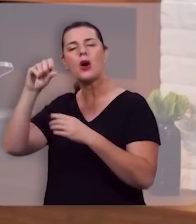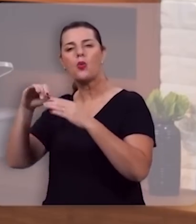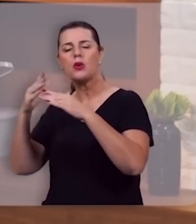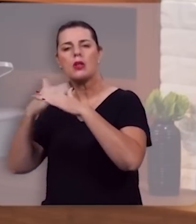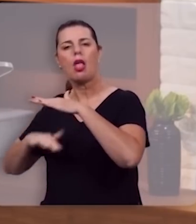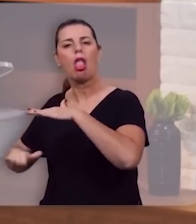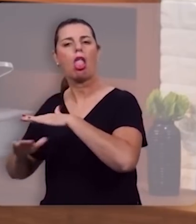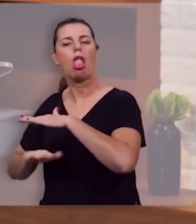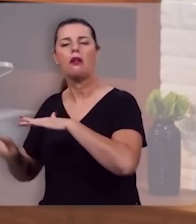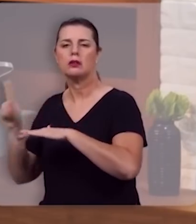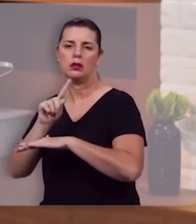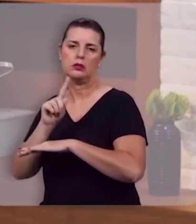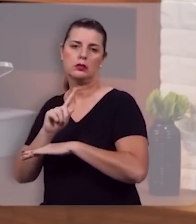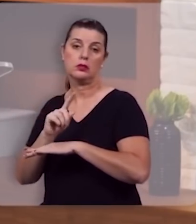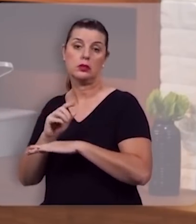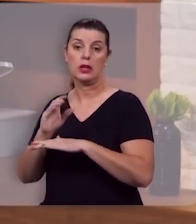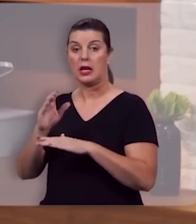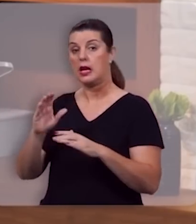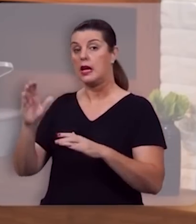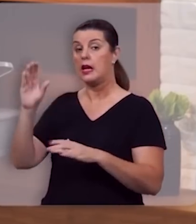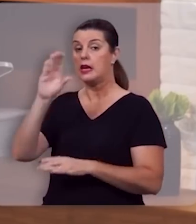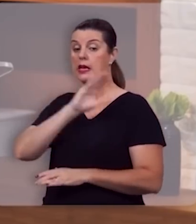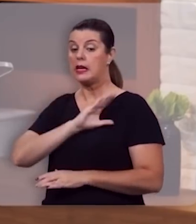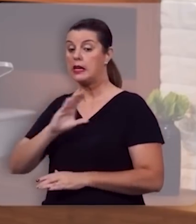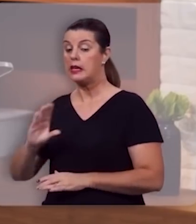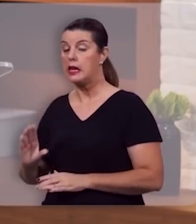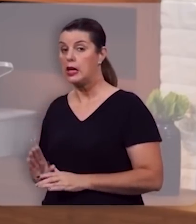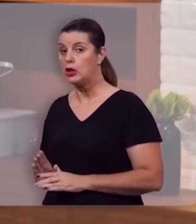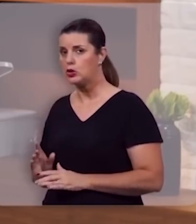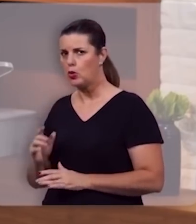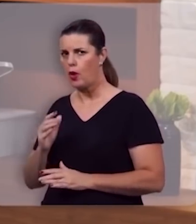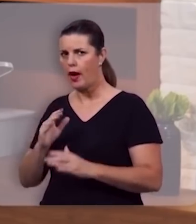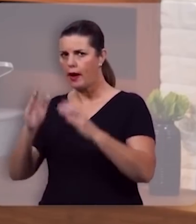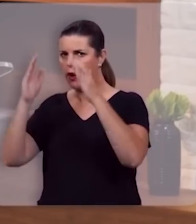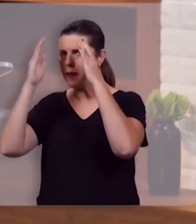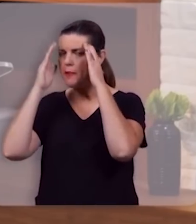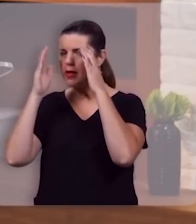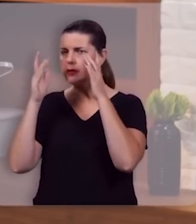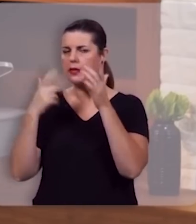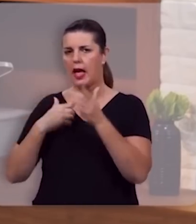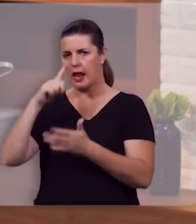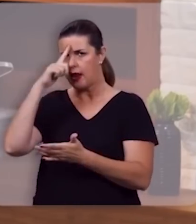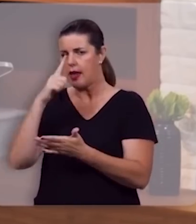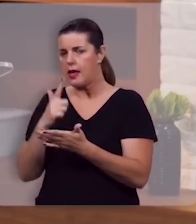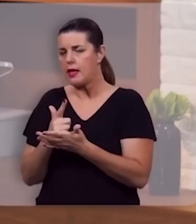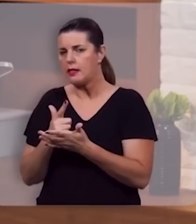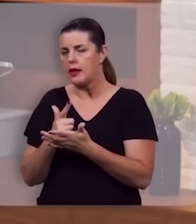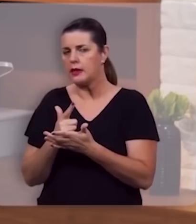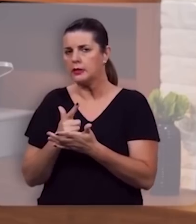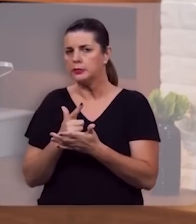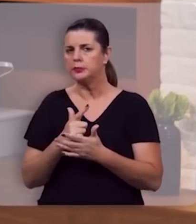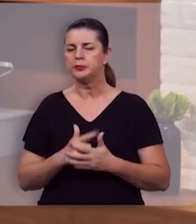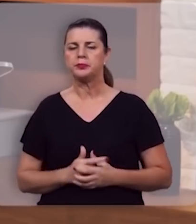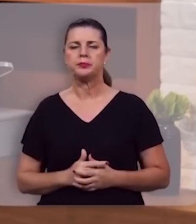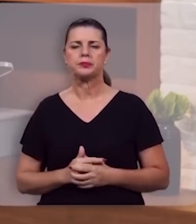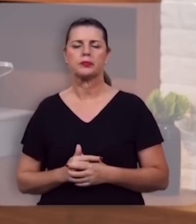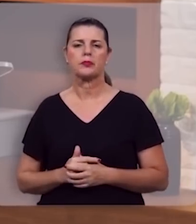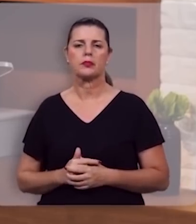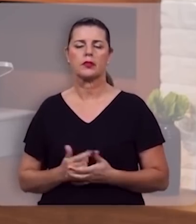cristo cristo cristo é o cabeça do homem o homem é o cabeça da mulher pergunta a vocês